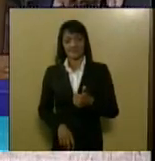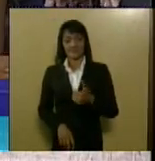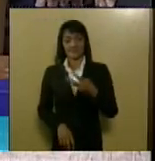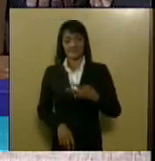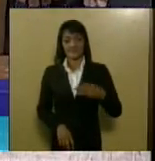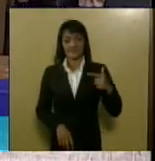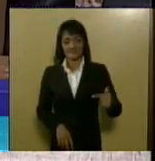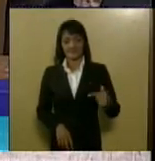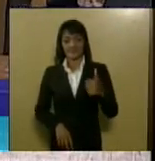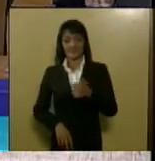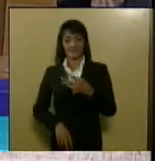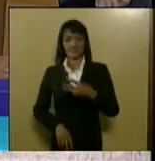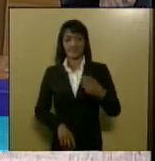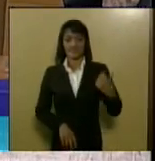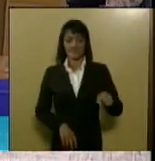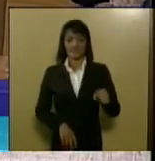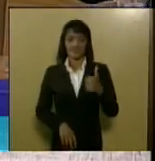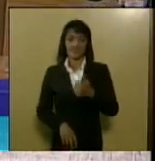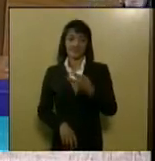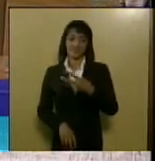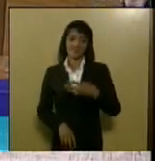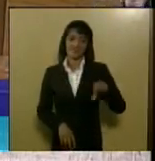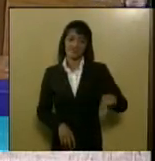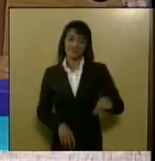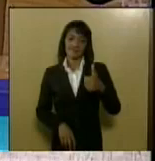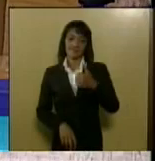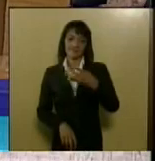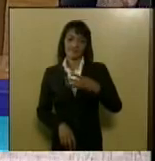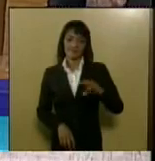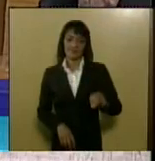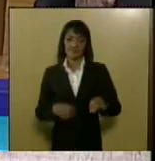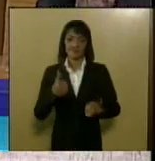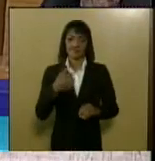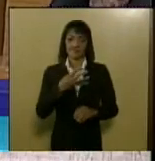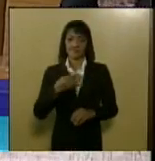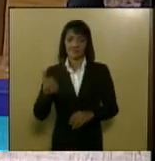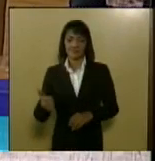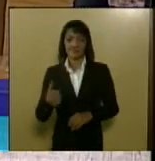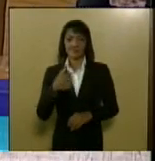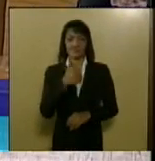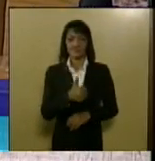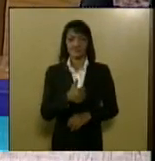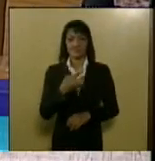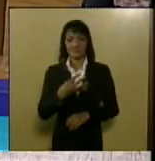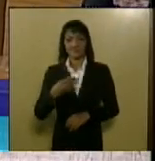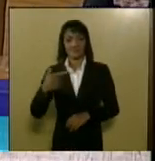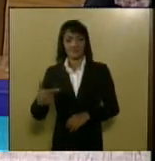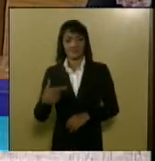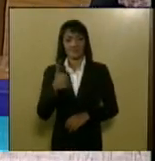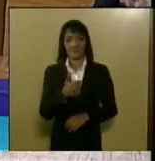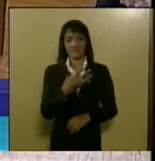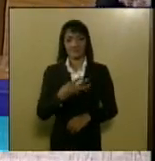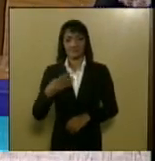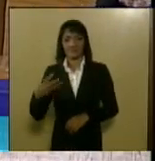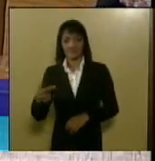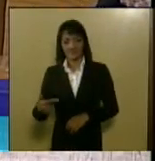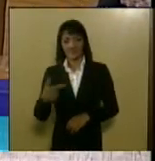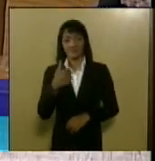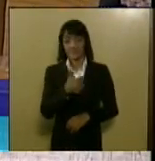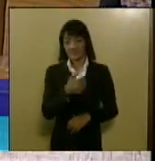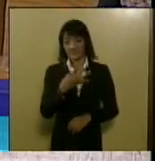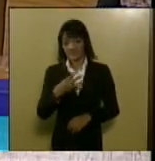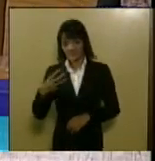137 138 139 140 141 142 143